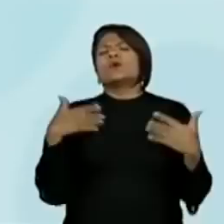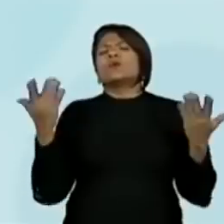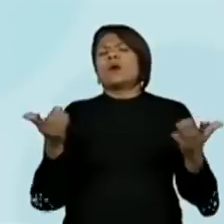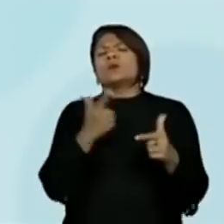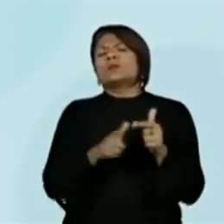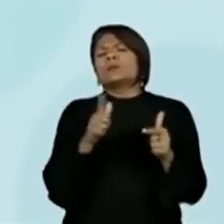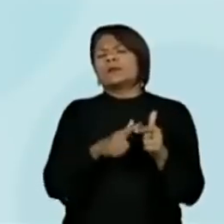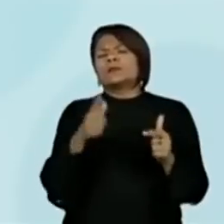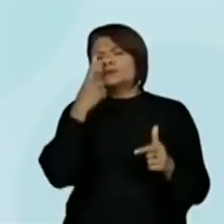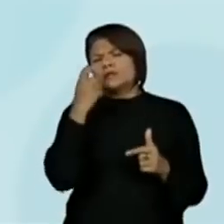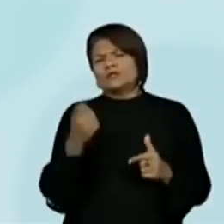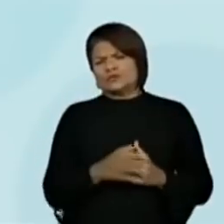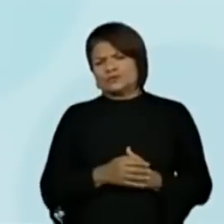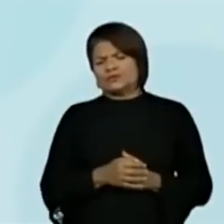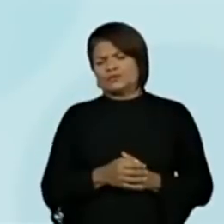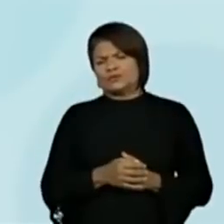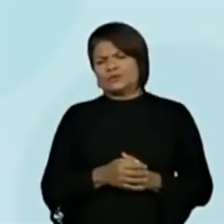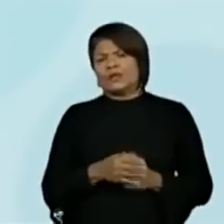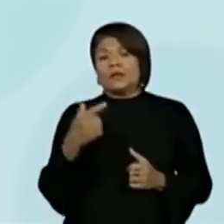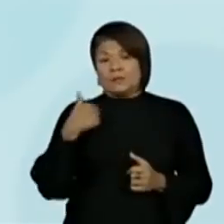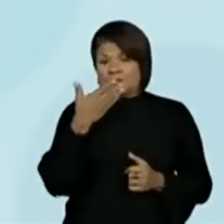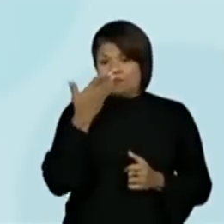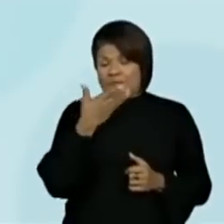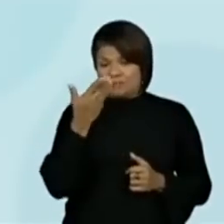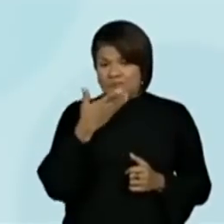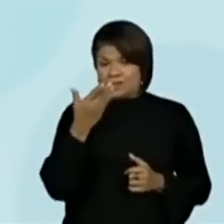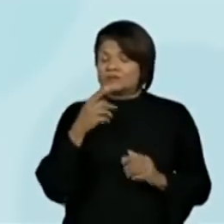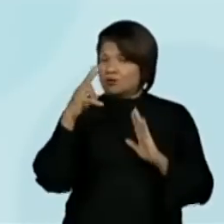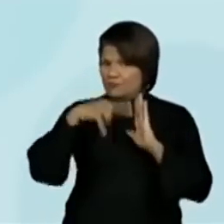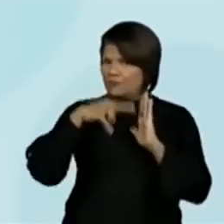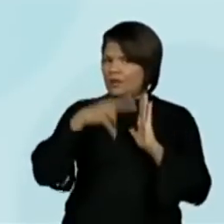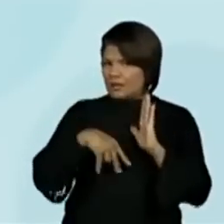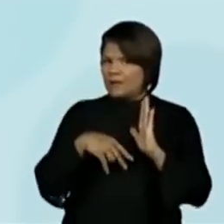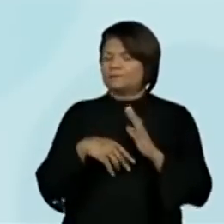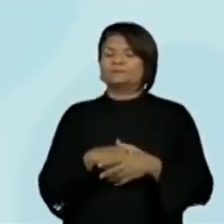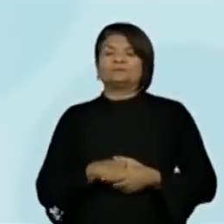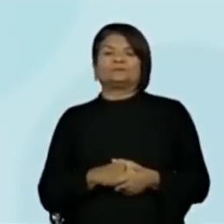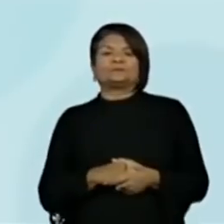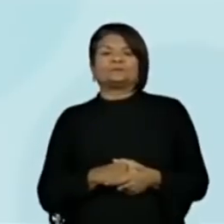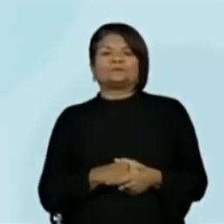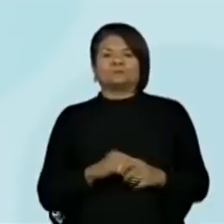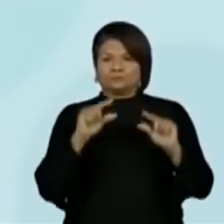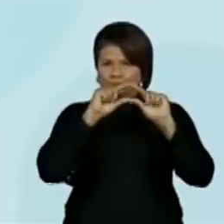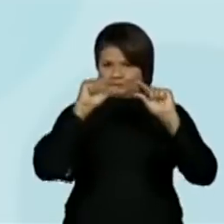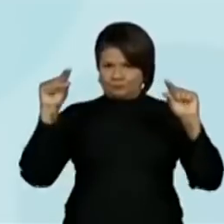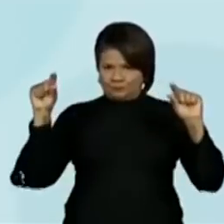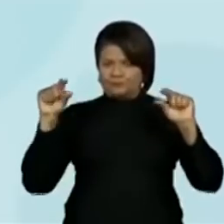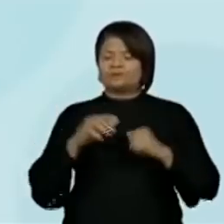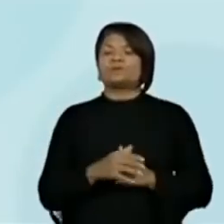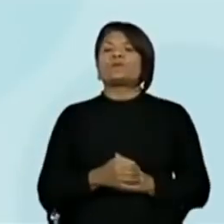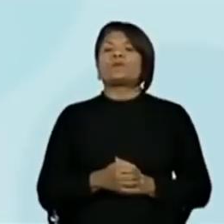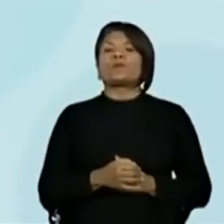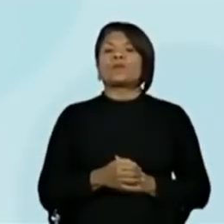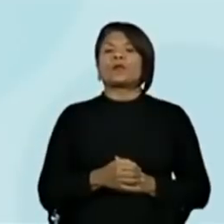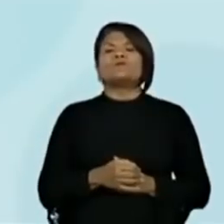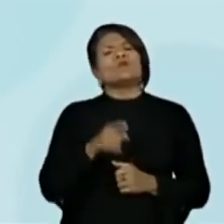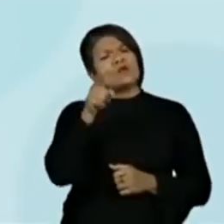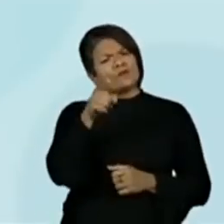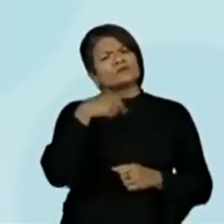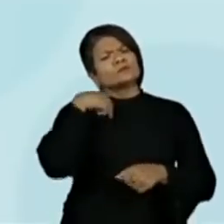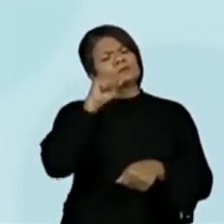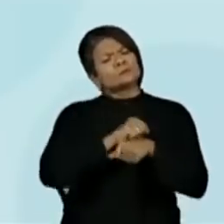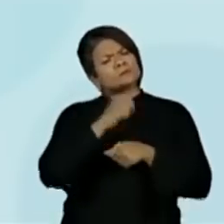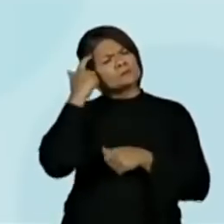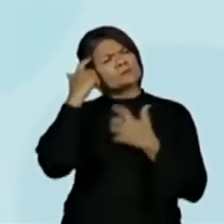aborda. Para facilitar para vocês, eu vou ler para vocês que está no último parágrafo, tá? Então, já parou para pensar